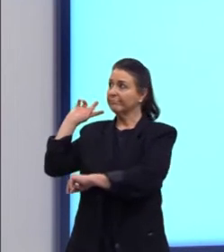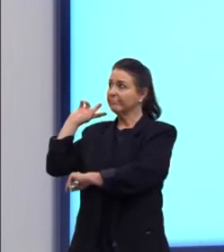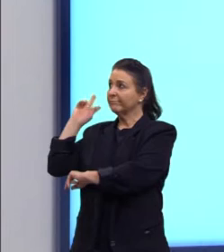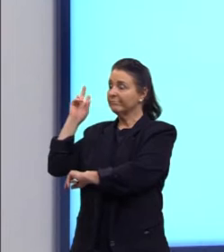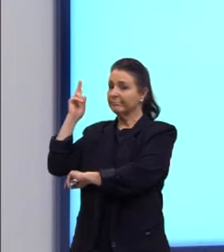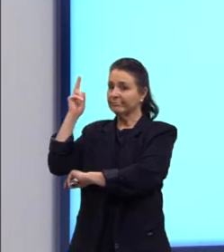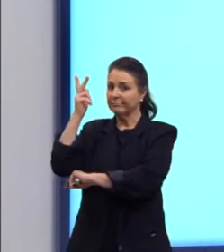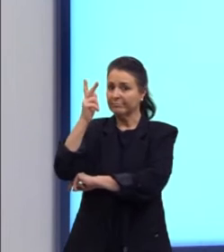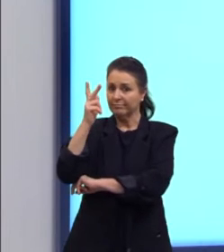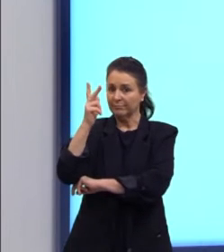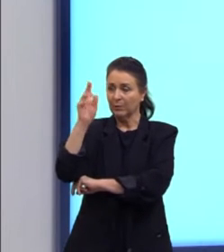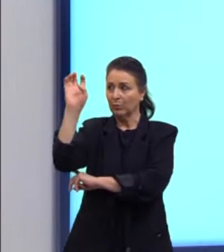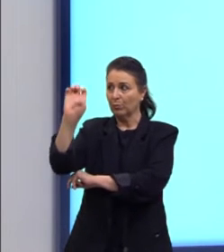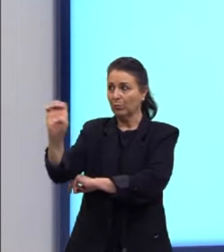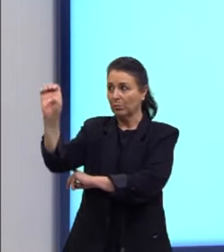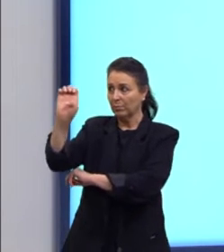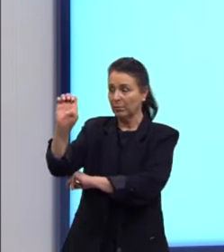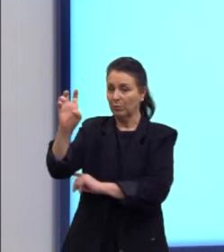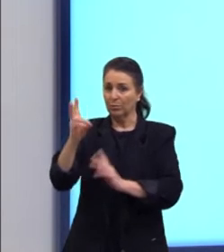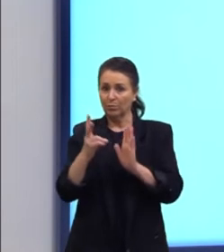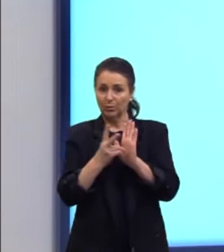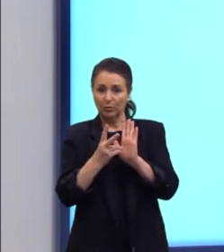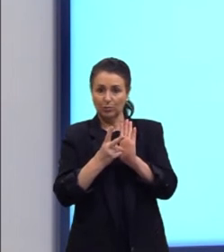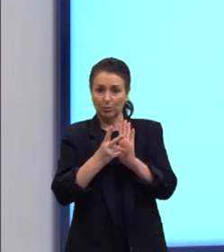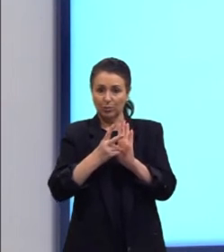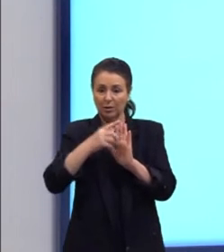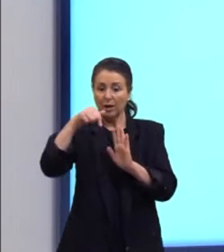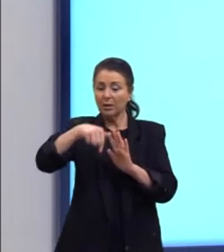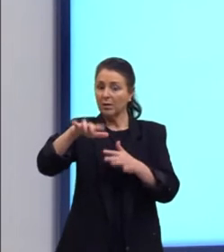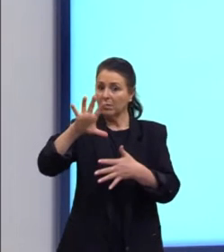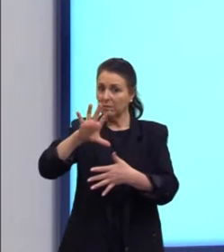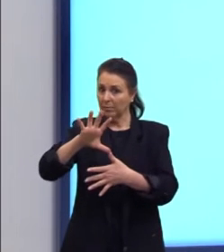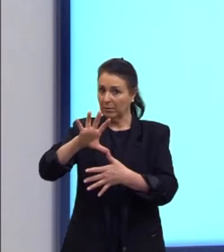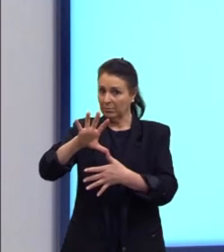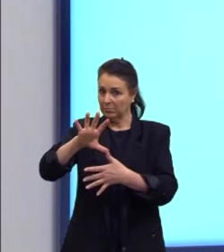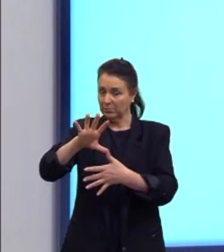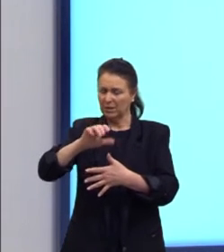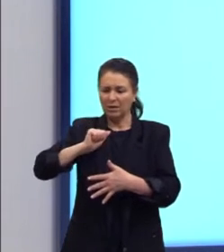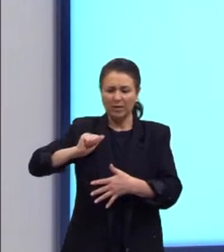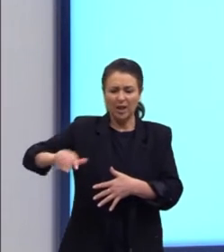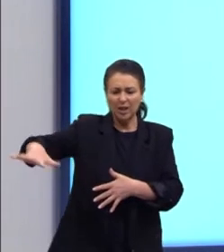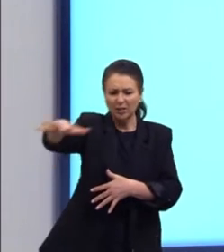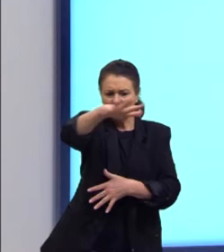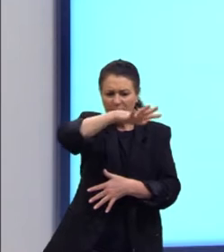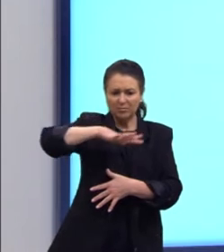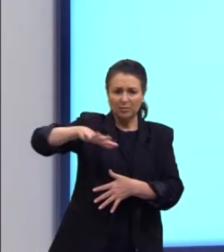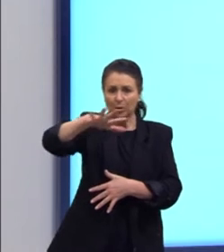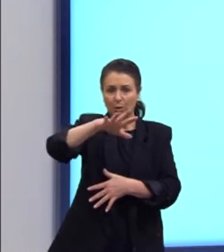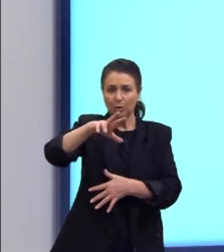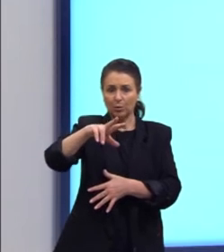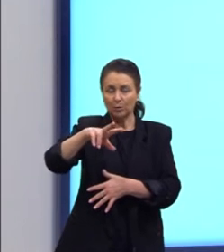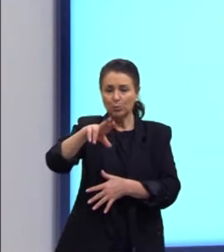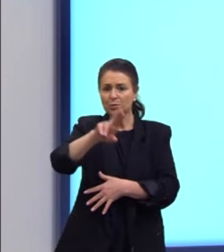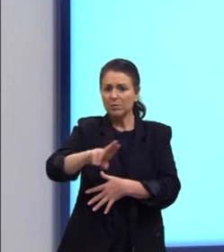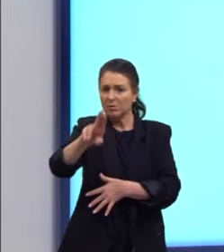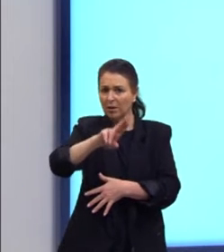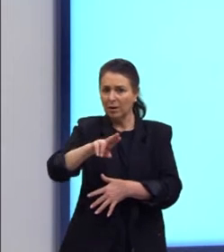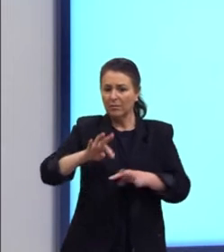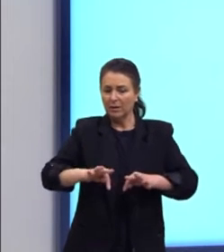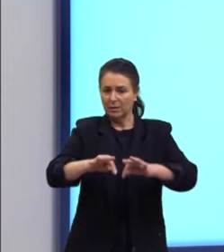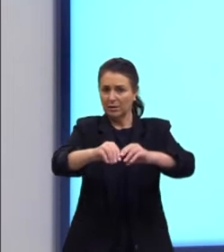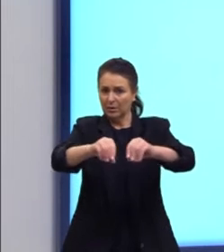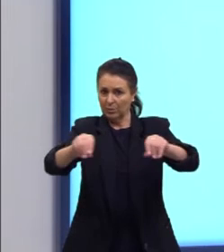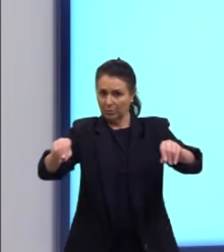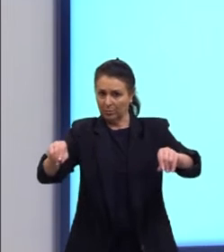chegou, o indígena americano, que já estava espalhado por aqui em diversas civilizações, como eu já